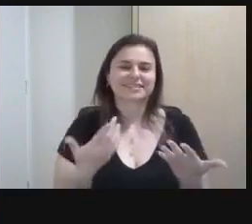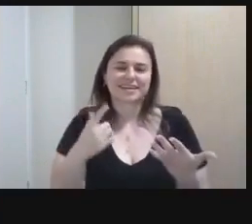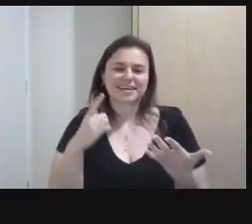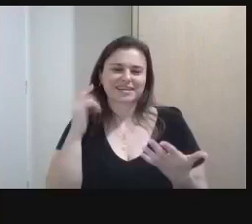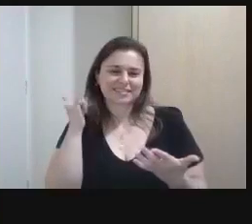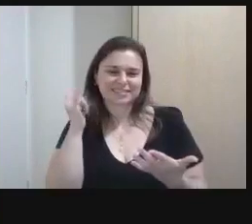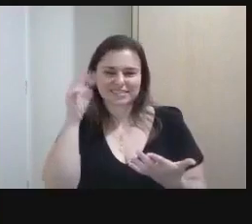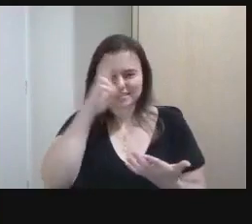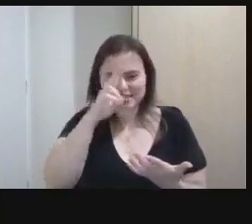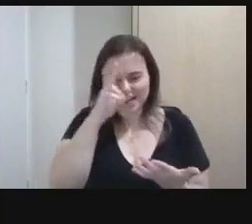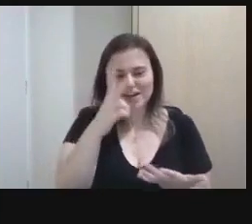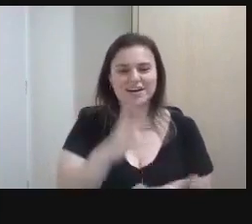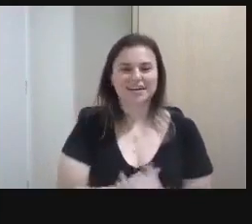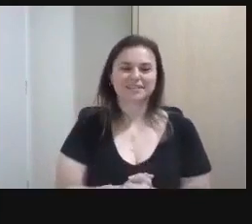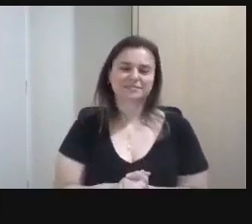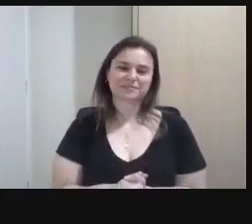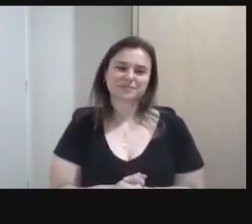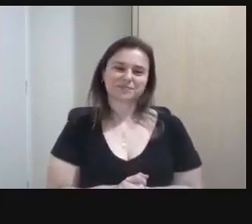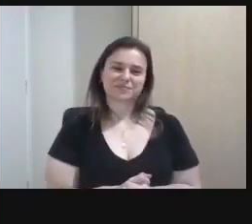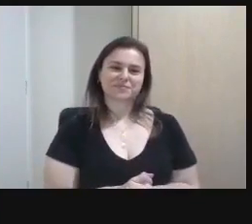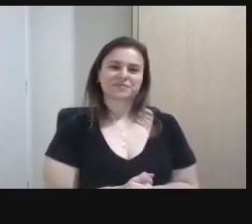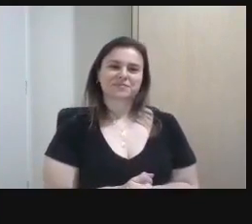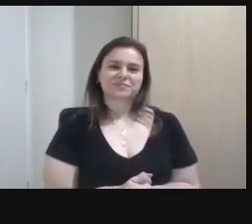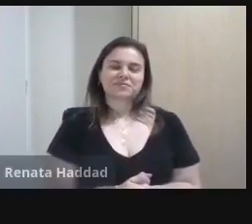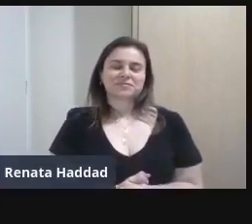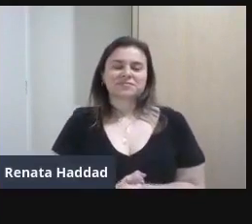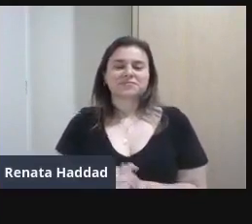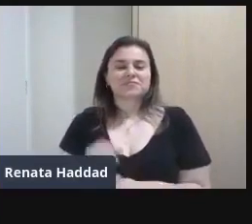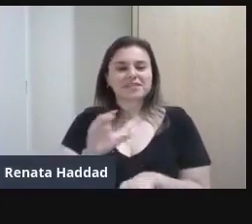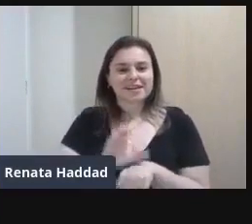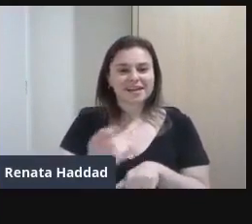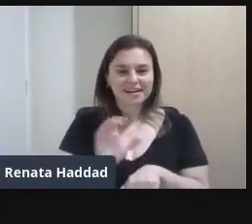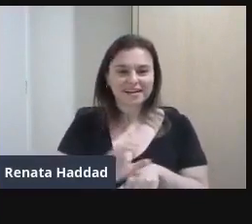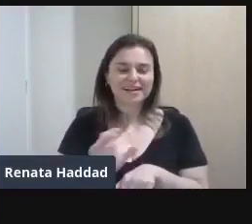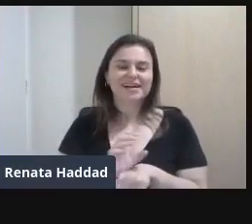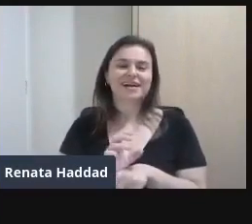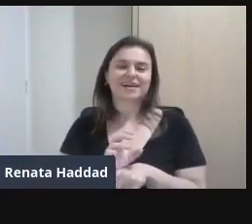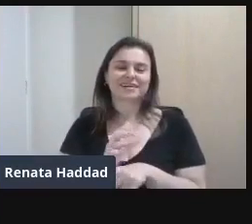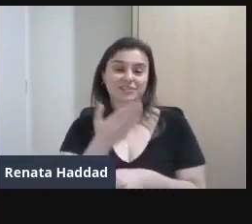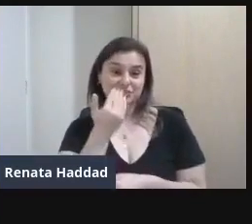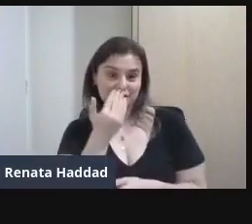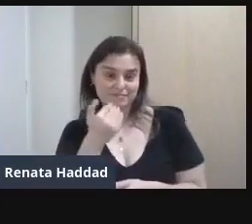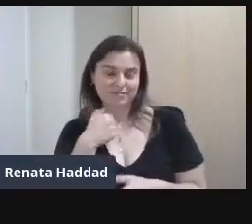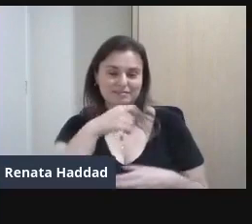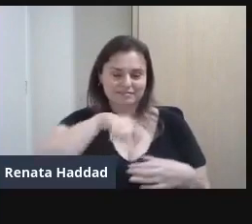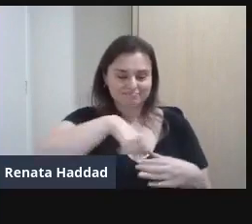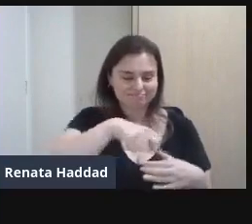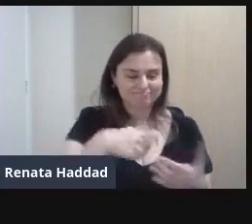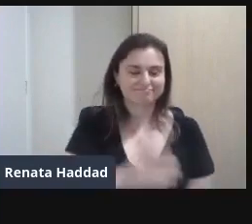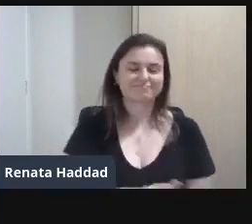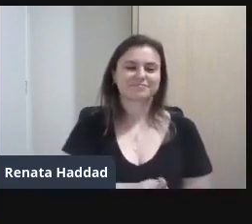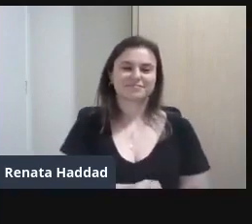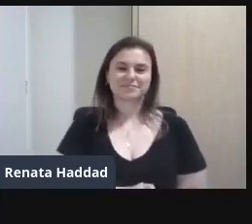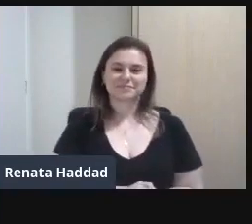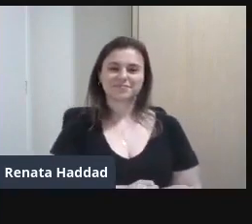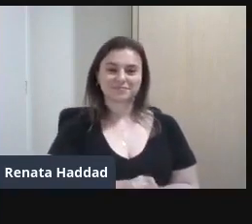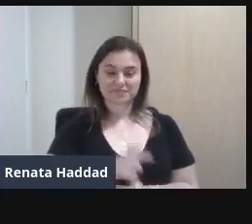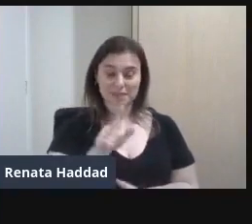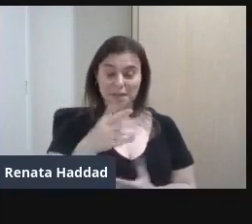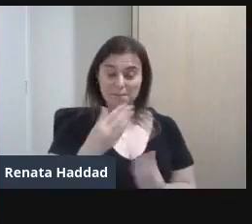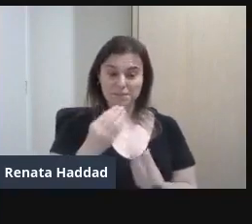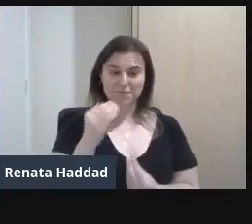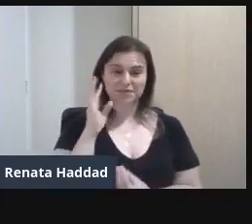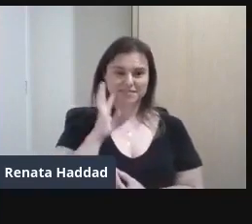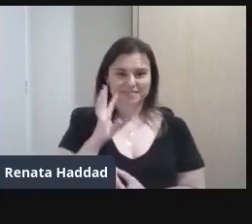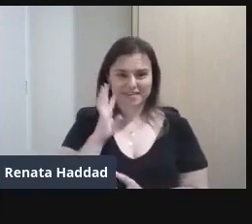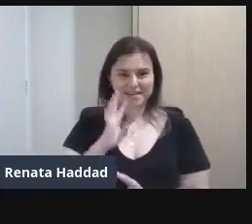Professor que conta história Temos os cursos também Na área de gastronomia É, gente Muito bacana Na